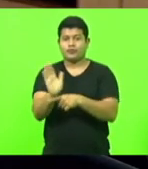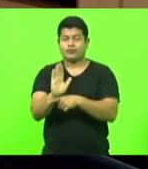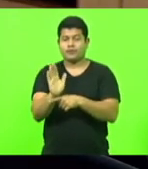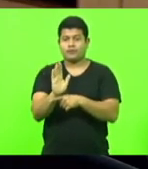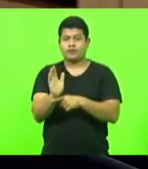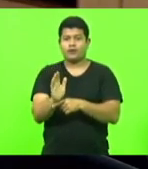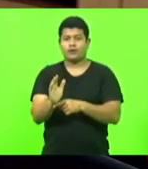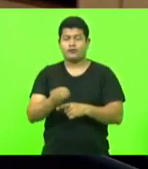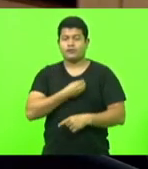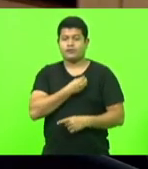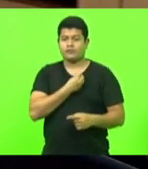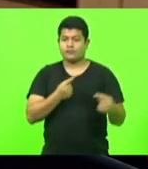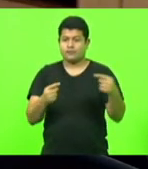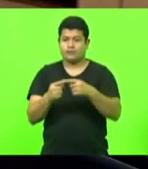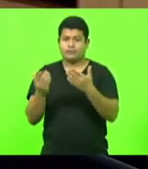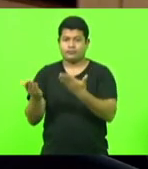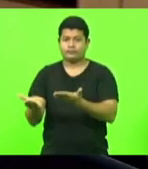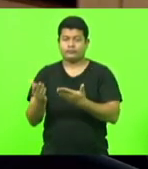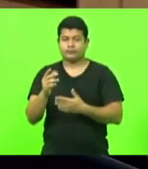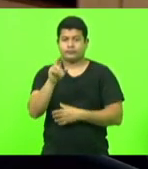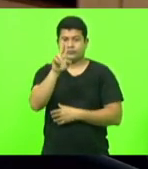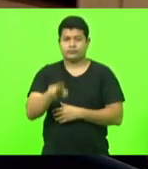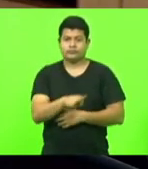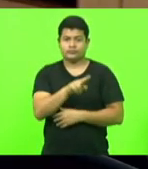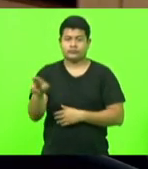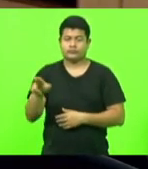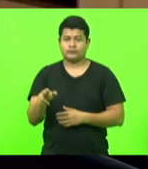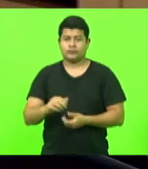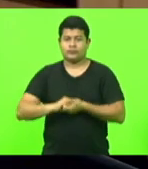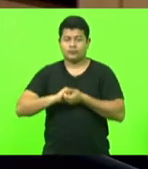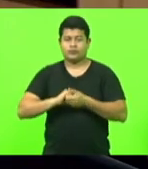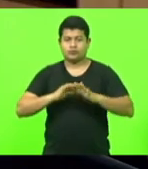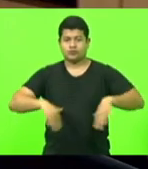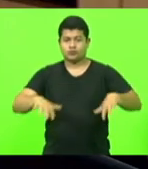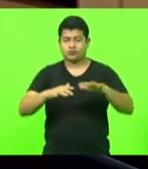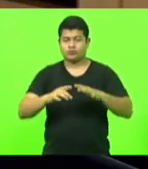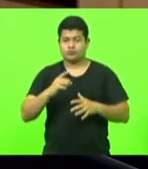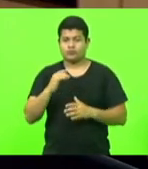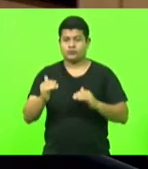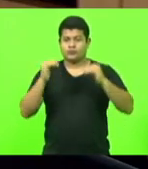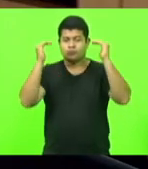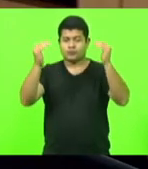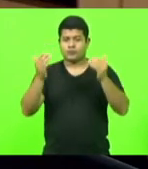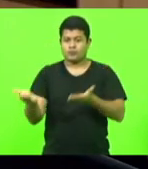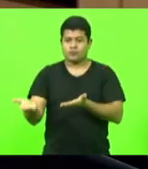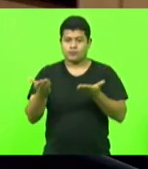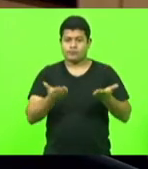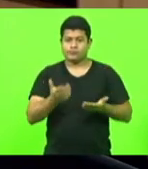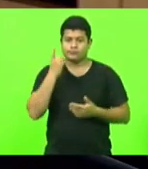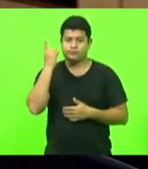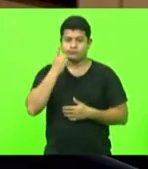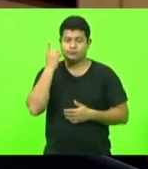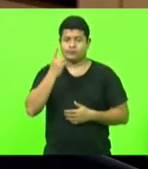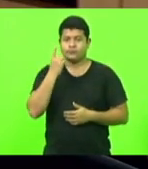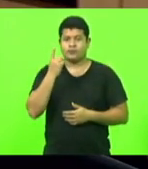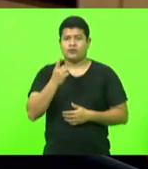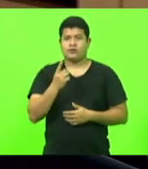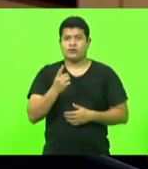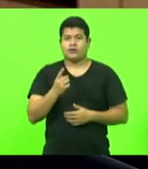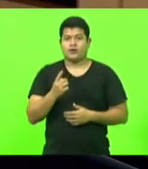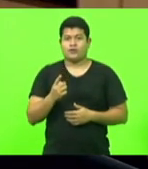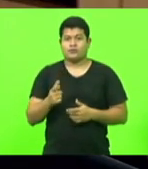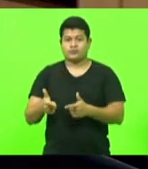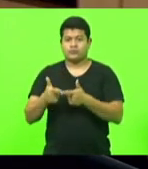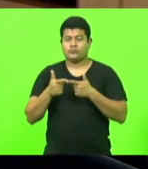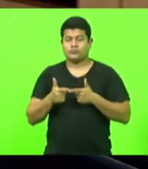Paulo Evaristo Arnes. Após saudar as autoridades, o Sr. Presidente convidou para fazer em uso da palavra o Sr. Deputado Licenciado Padre